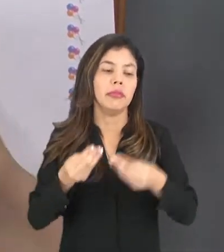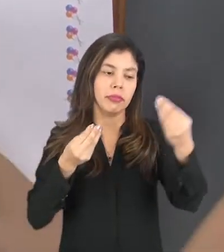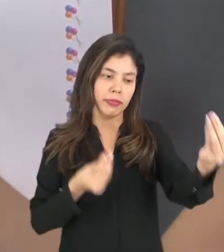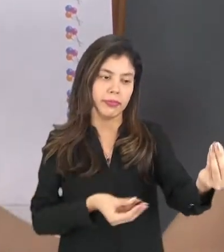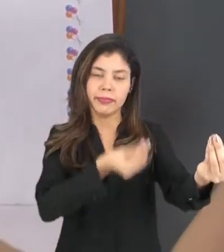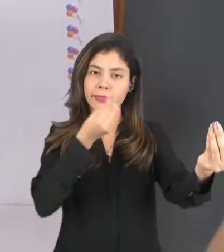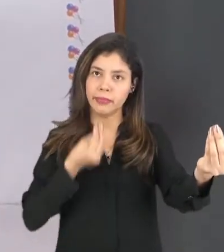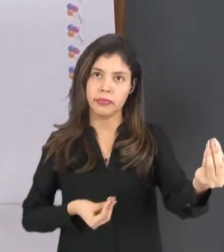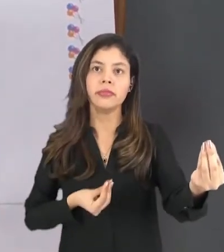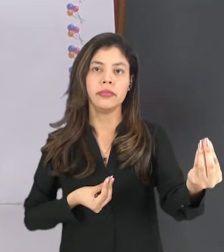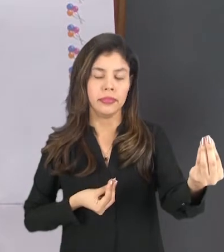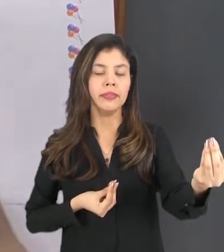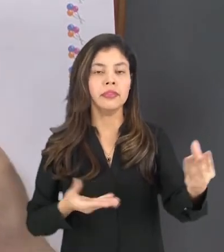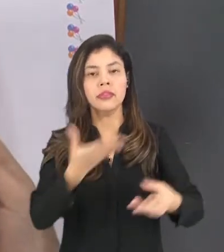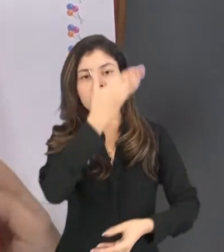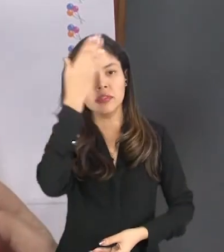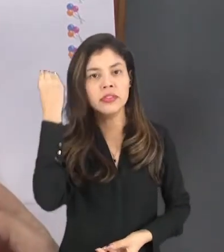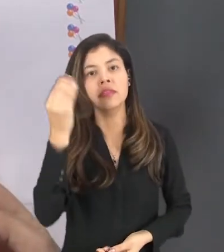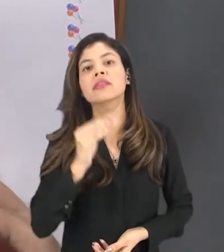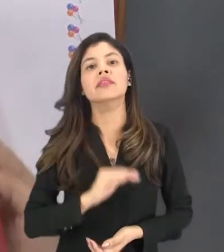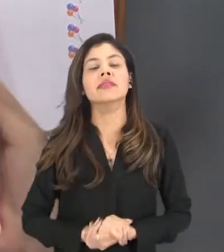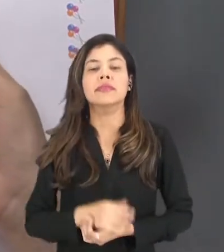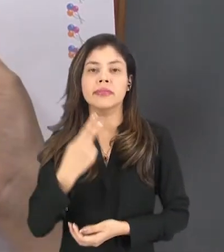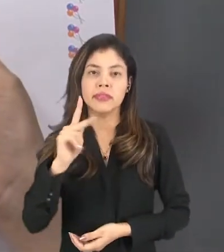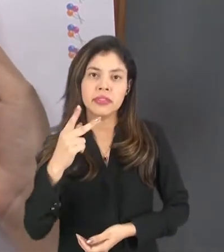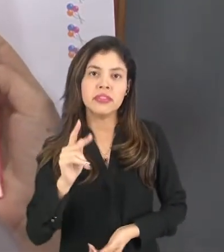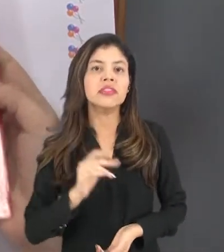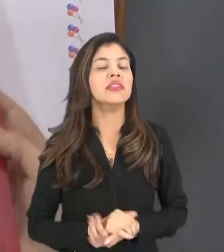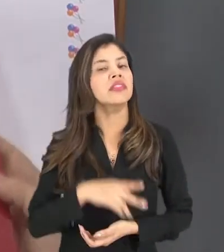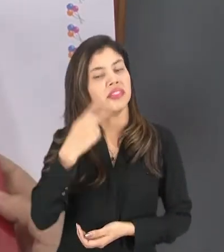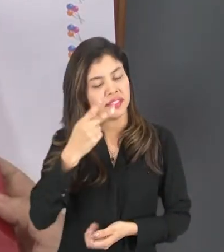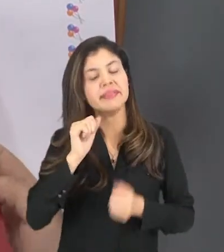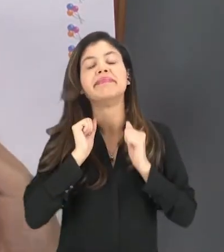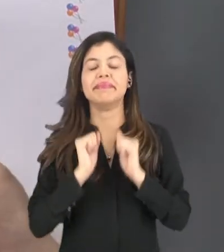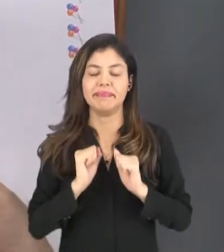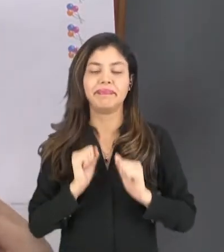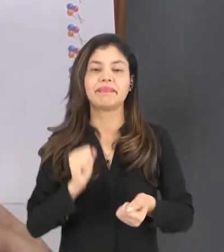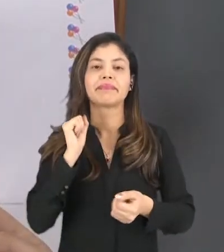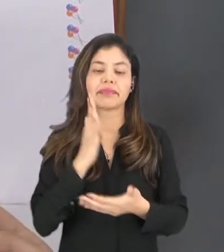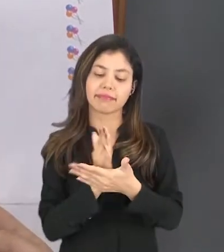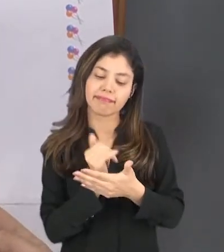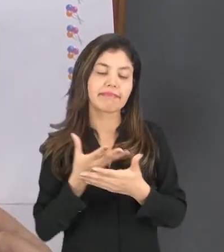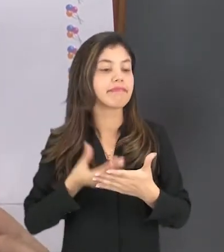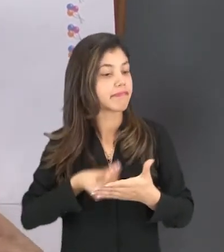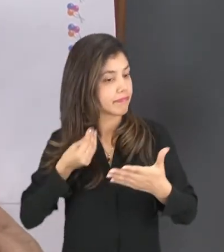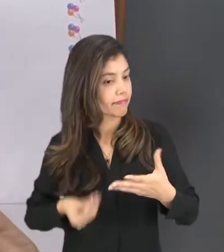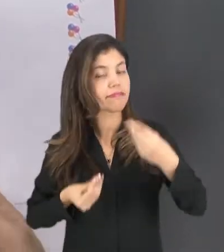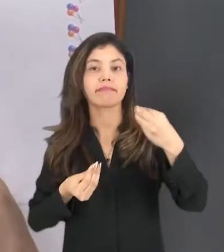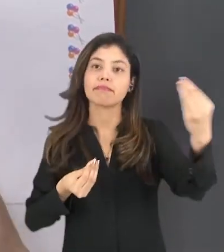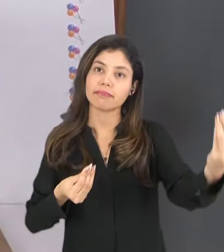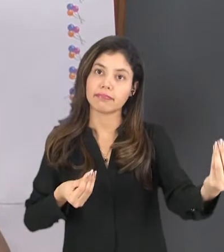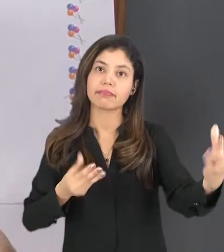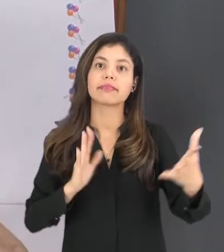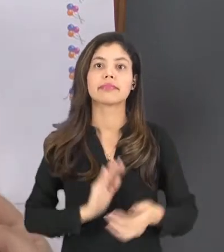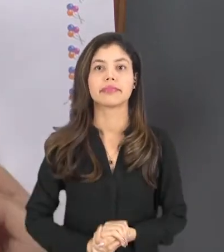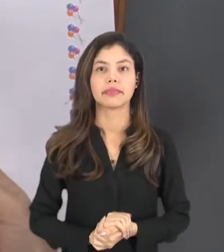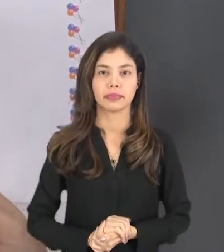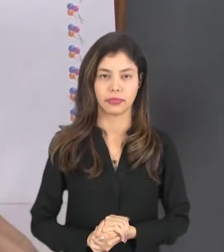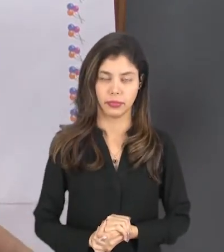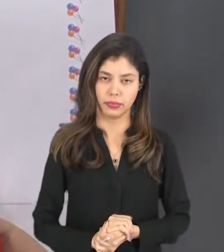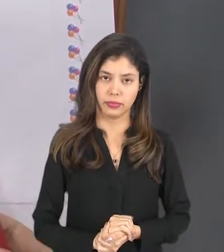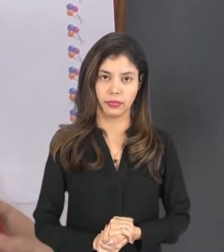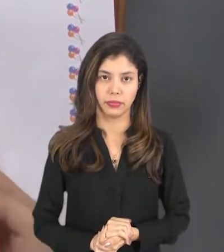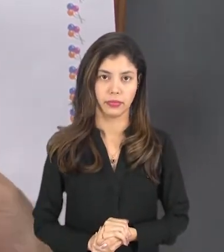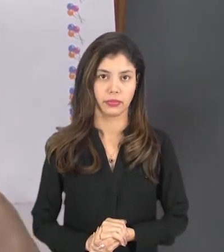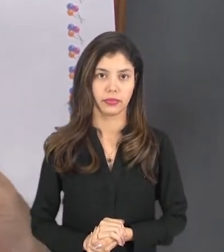Então, ela esqueceu e falou para ele. E ele falou que divide o lanche dele com ela. Então, ele partiu o